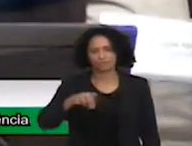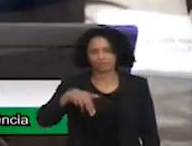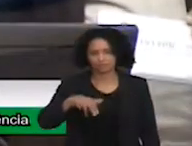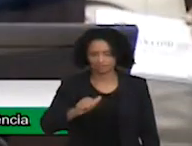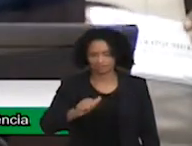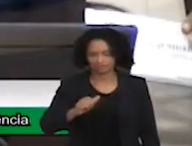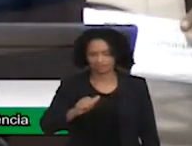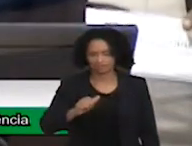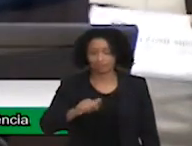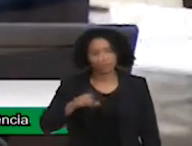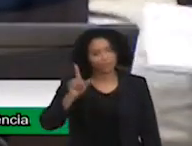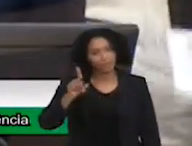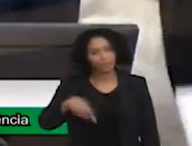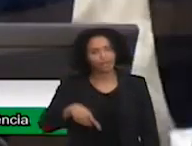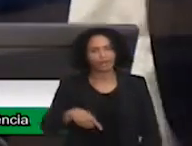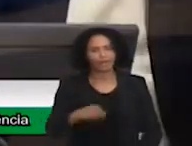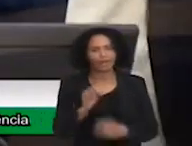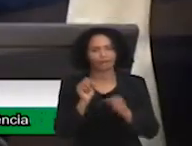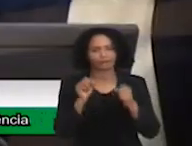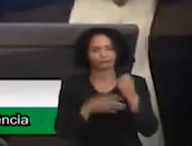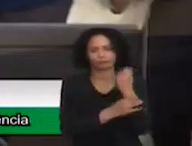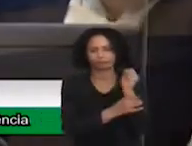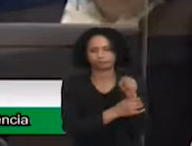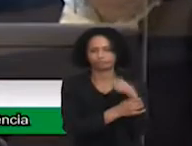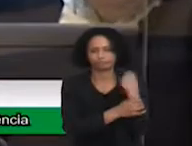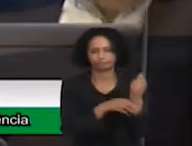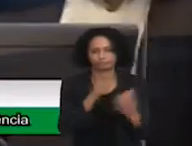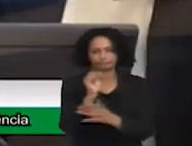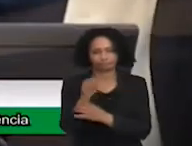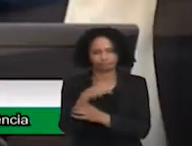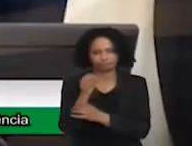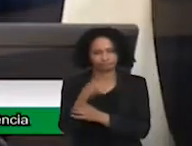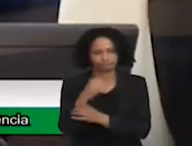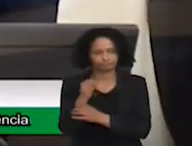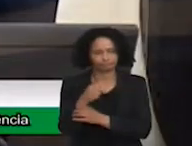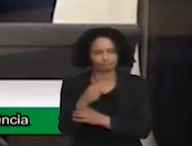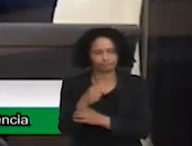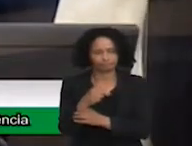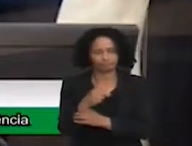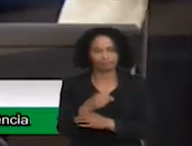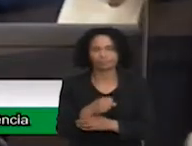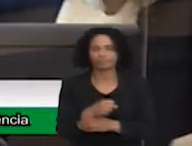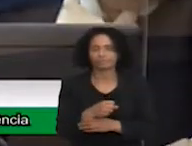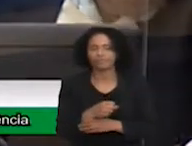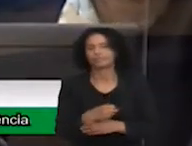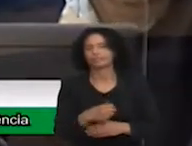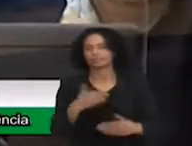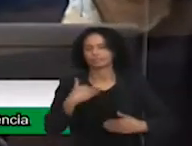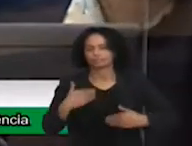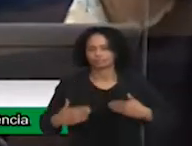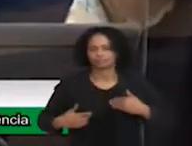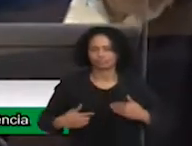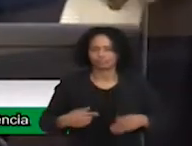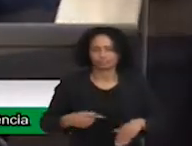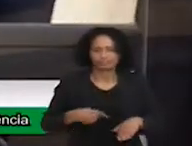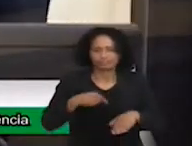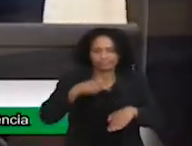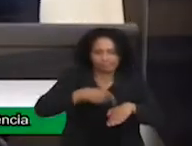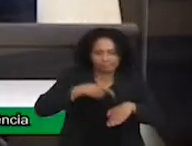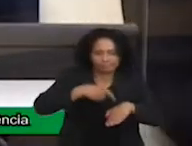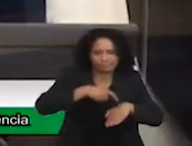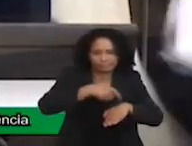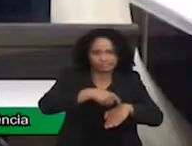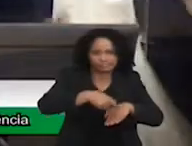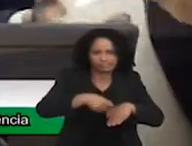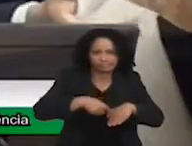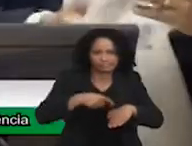fisioterapeuta, acupunturista, consultora de políticas públicas e inclusão. Para fazer o